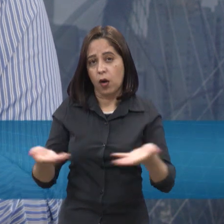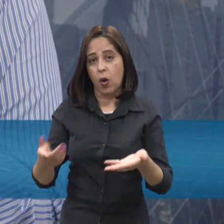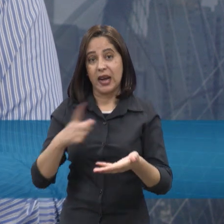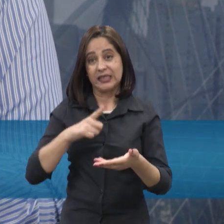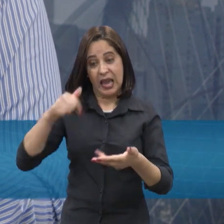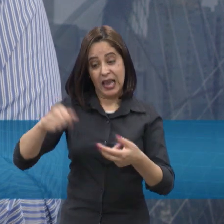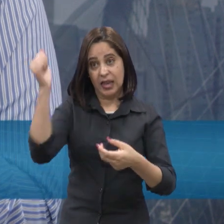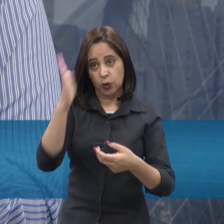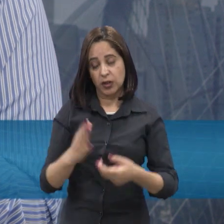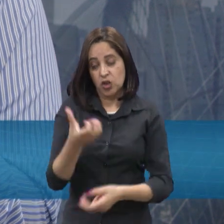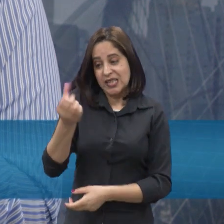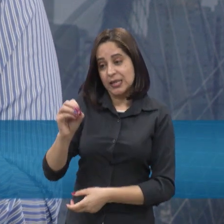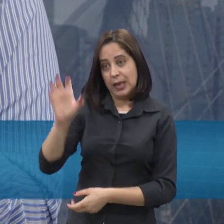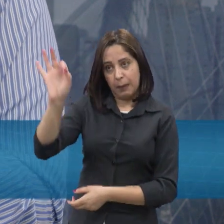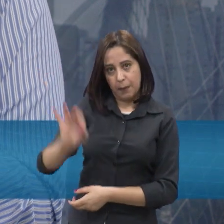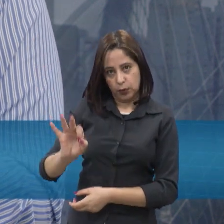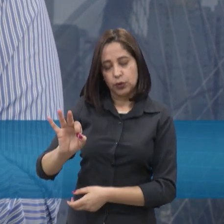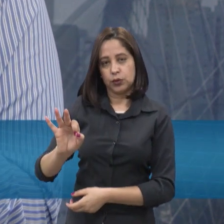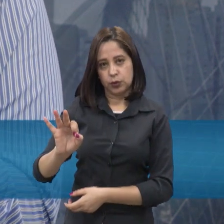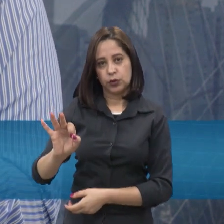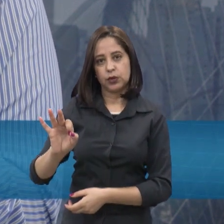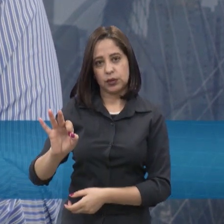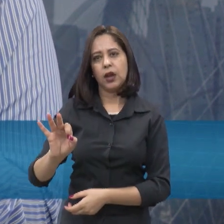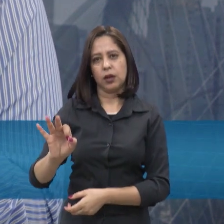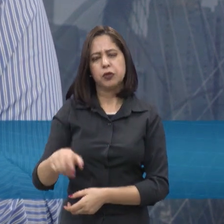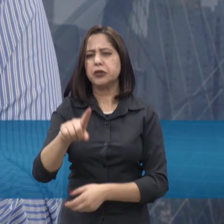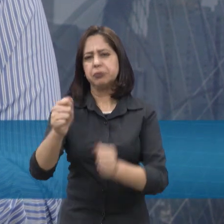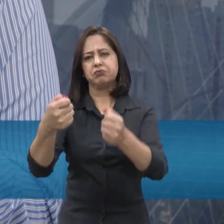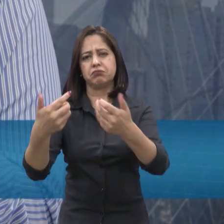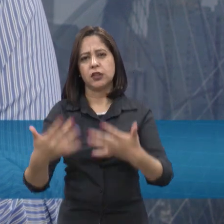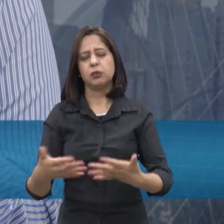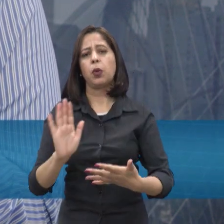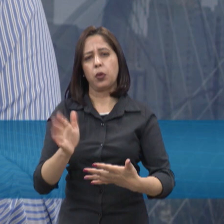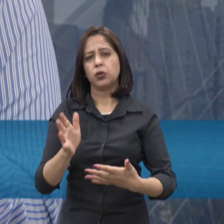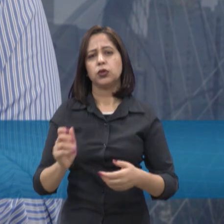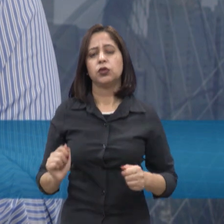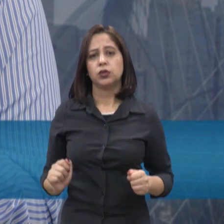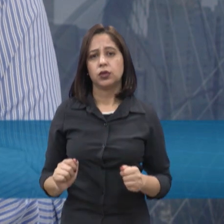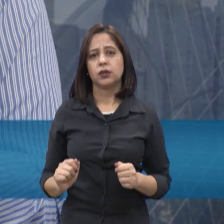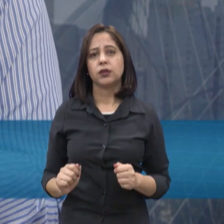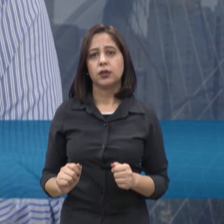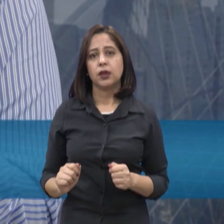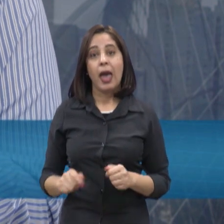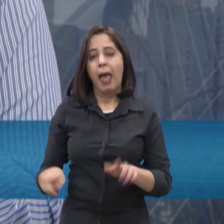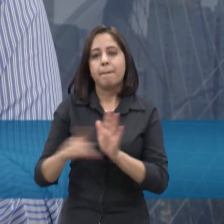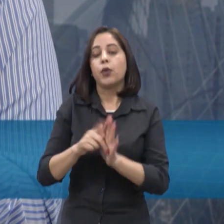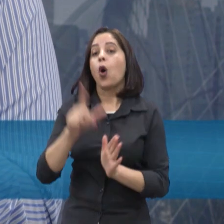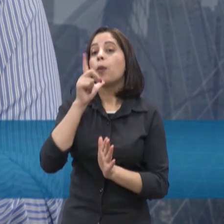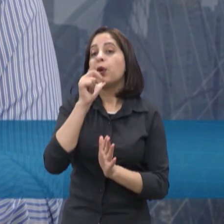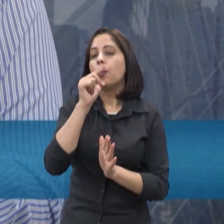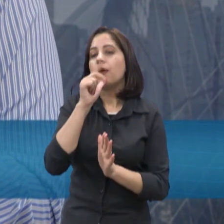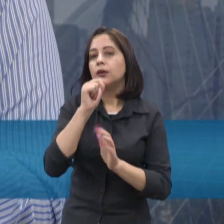no Brasil 60%, né, mais ou menos, né, de geração hidráulica, né, através de